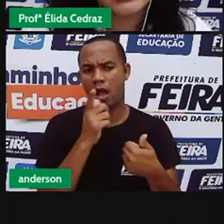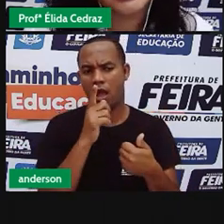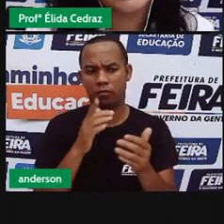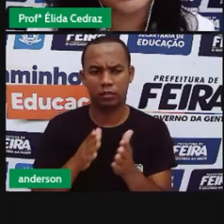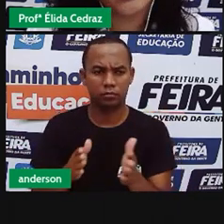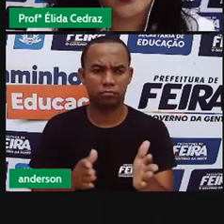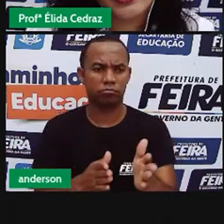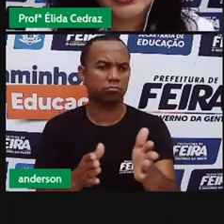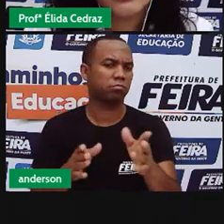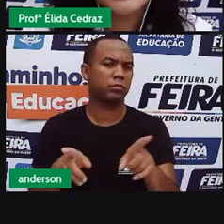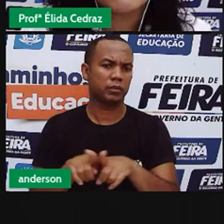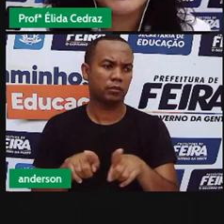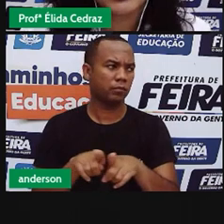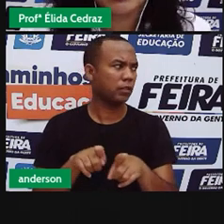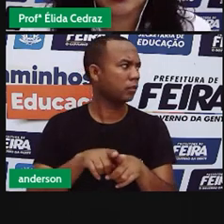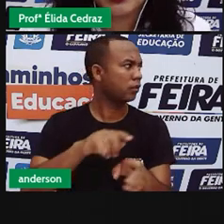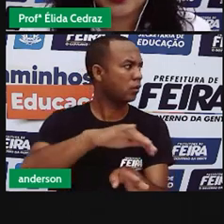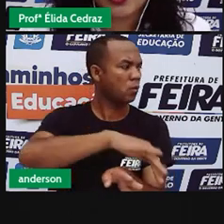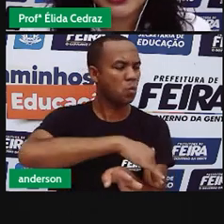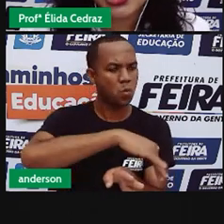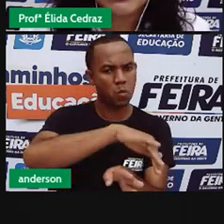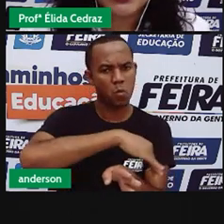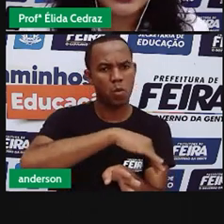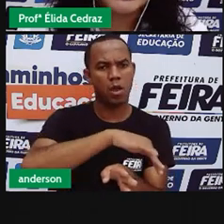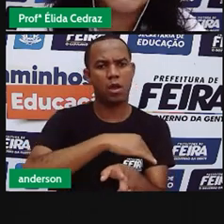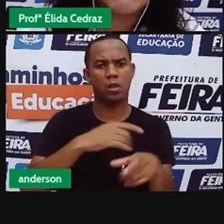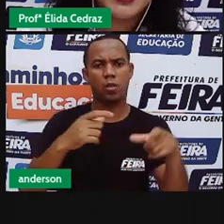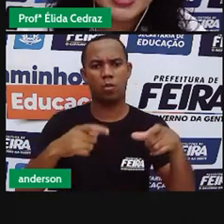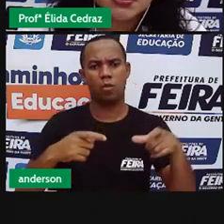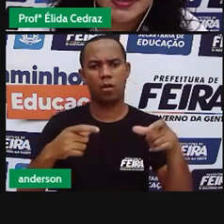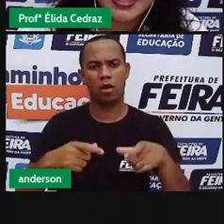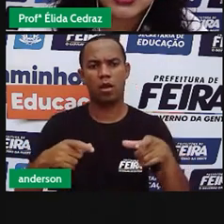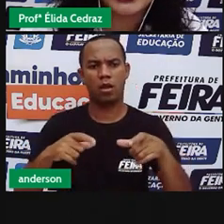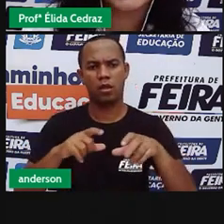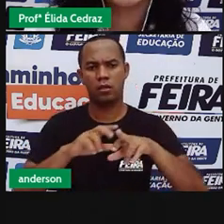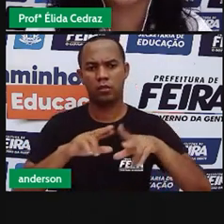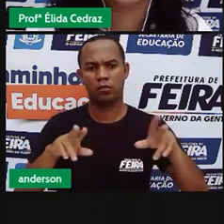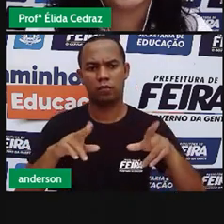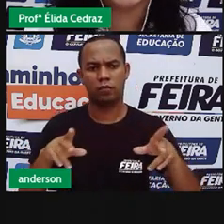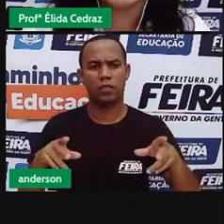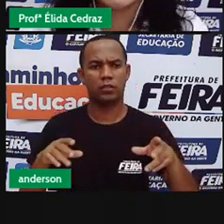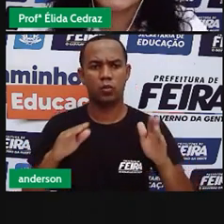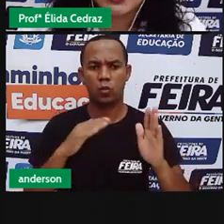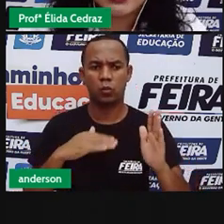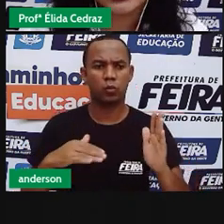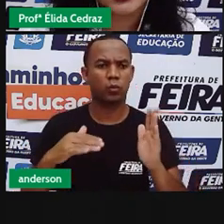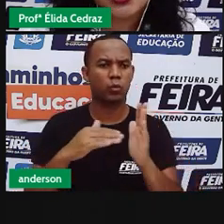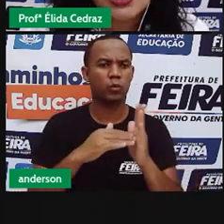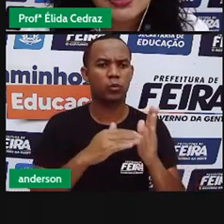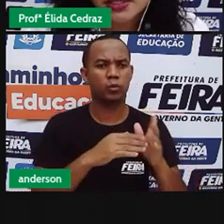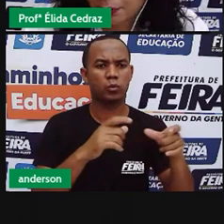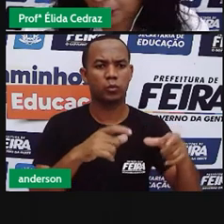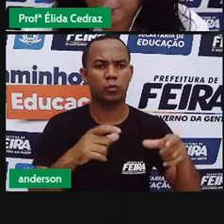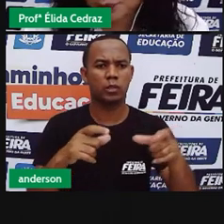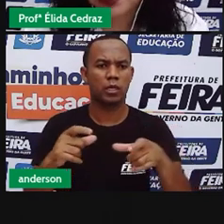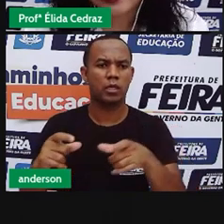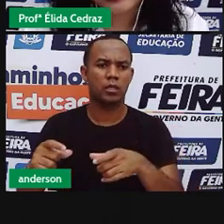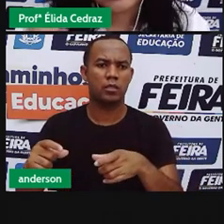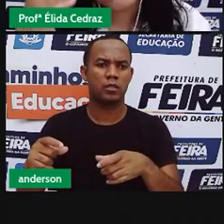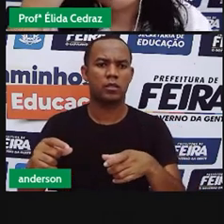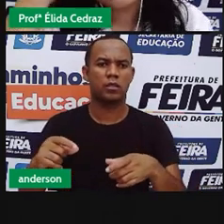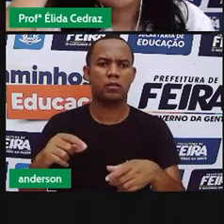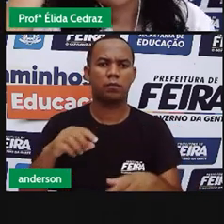coisa. A rua é um espaço público coletivo que faz parte de todas as áreas do município.